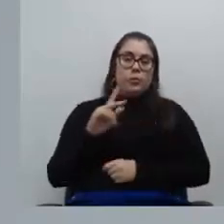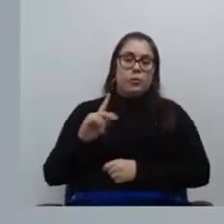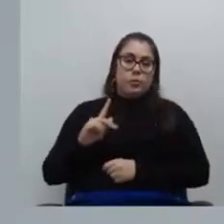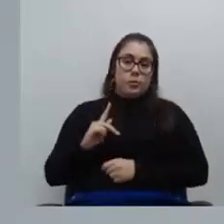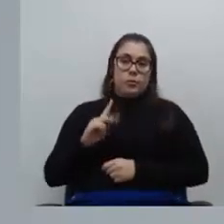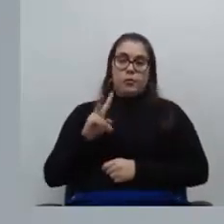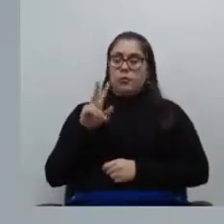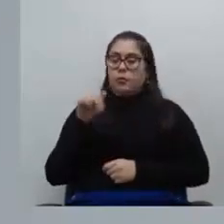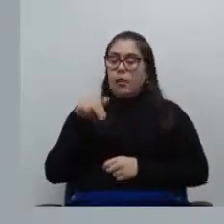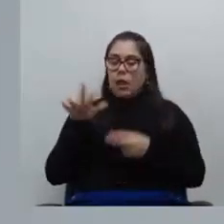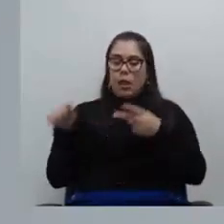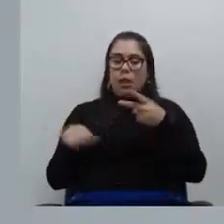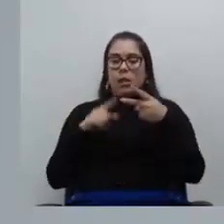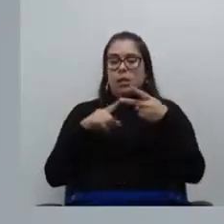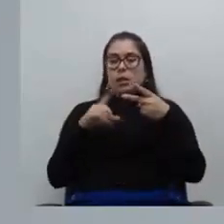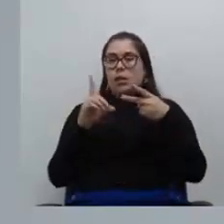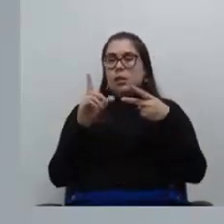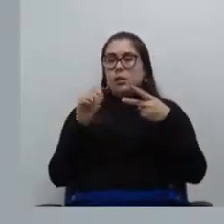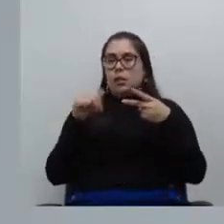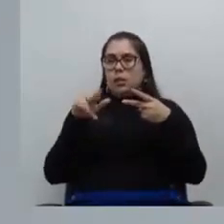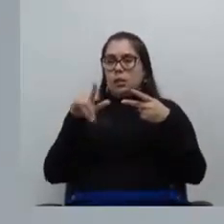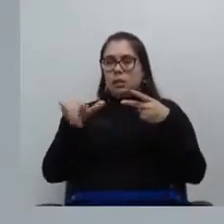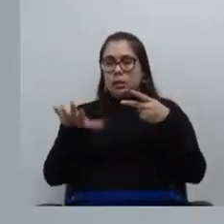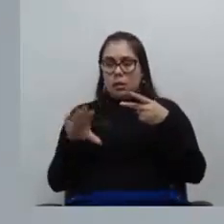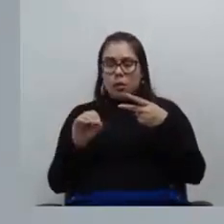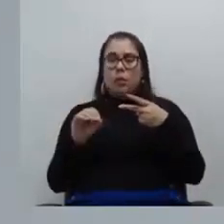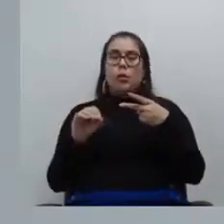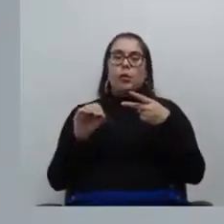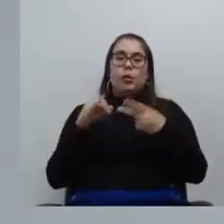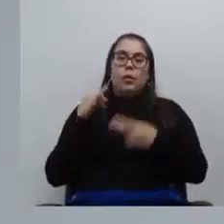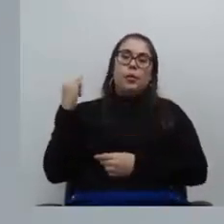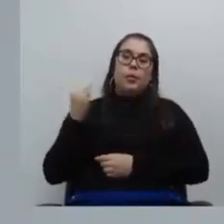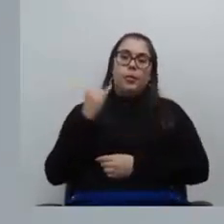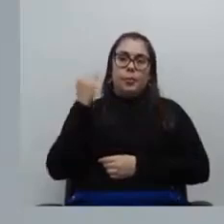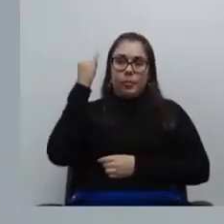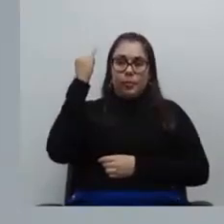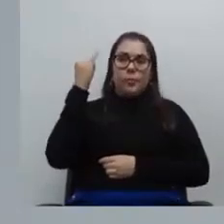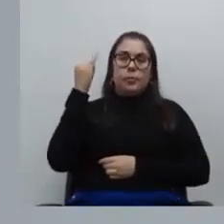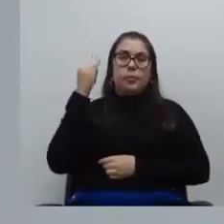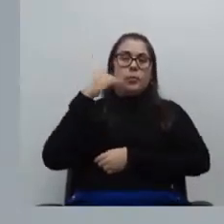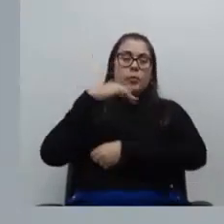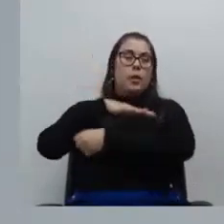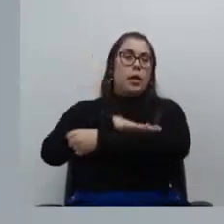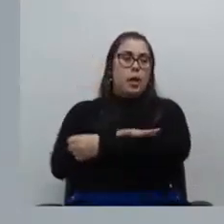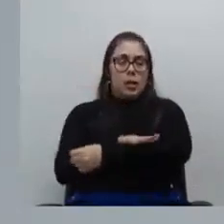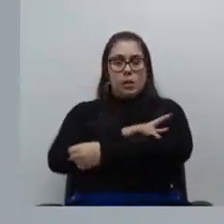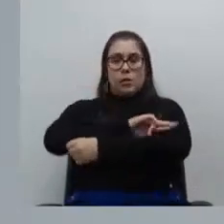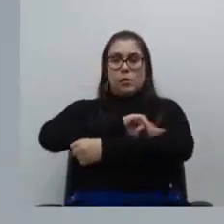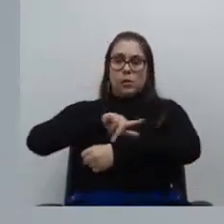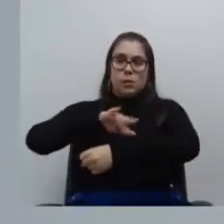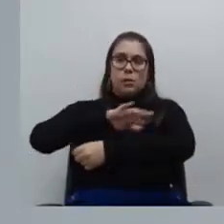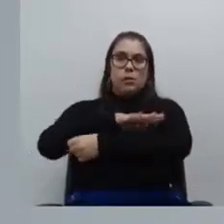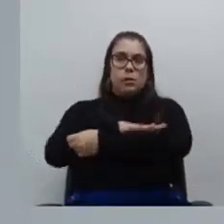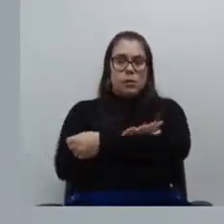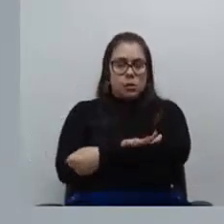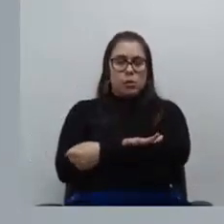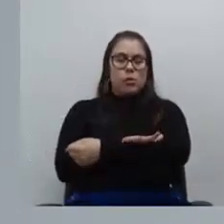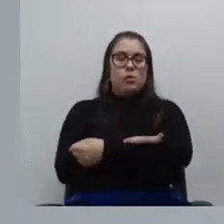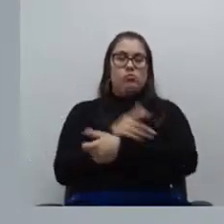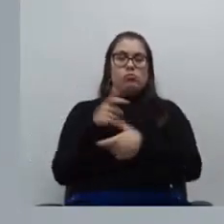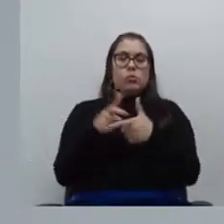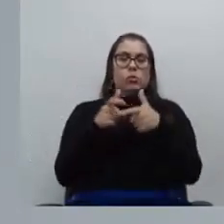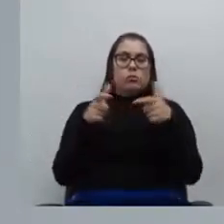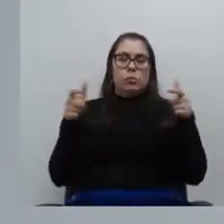Vanessa e também Danilo sobre a importância de considerar o racismo como um critério orientador das discussões da